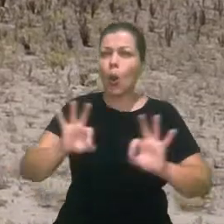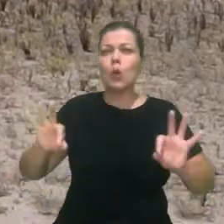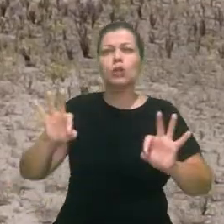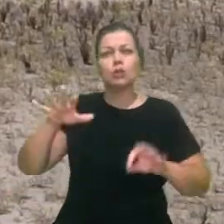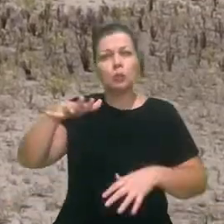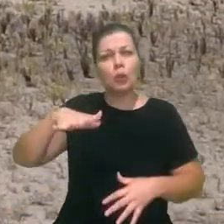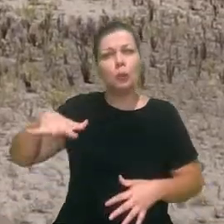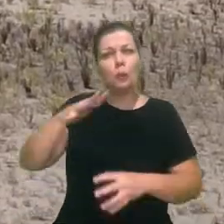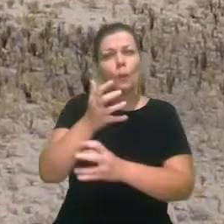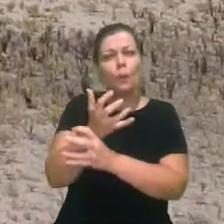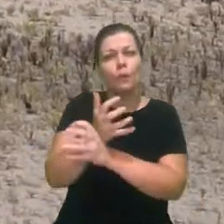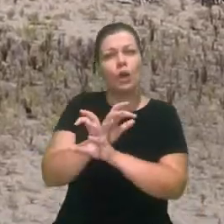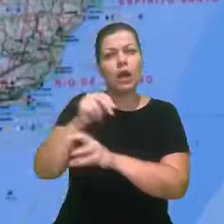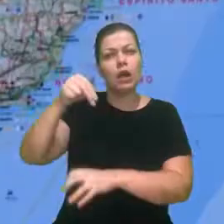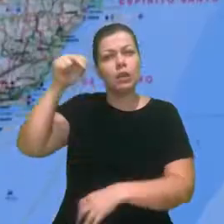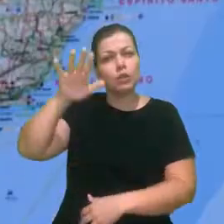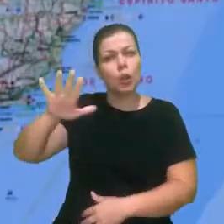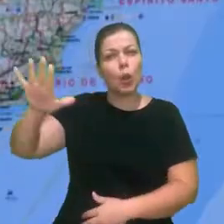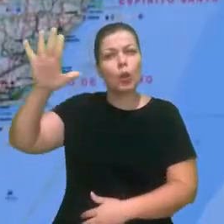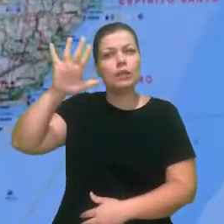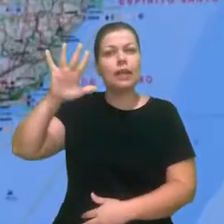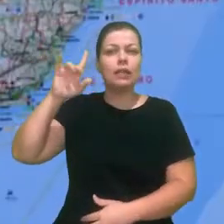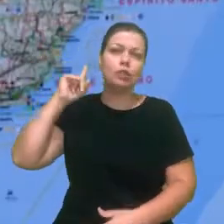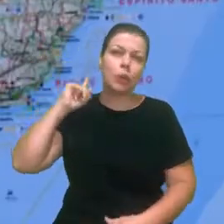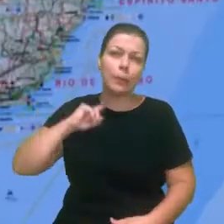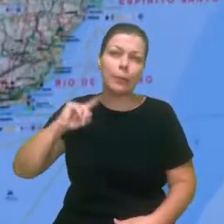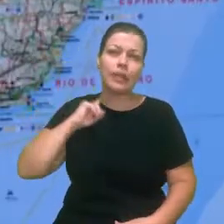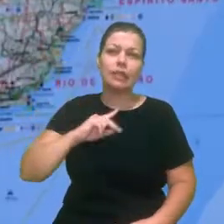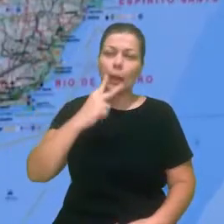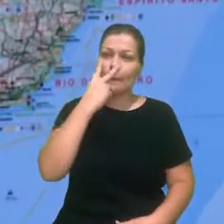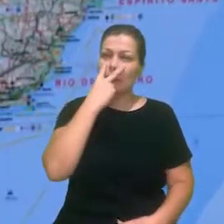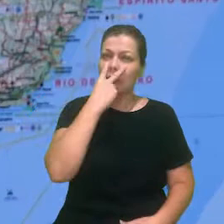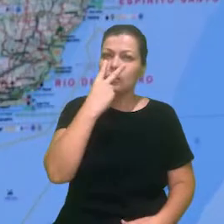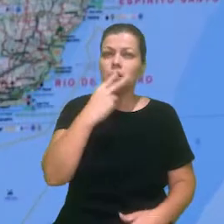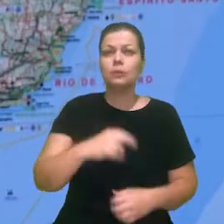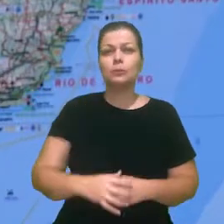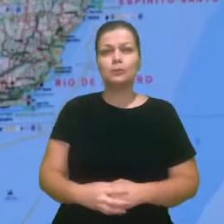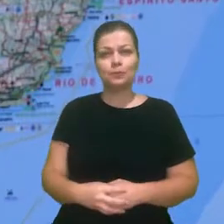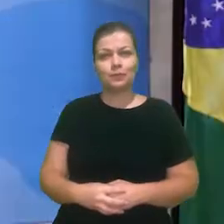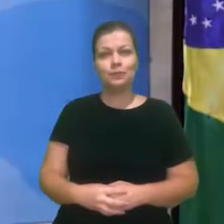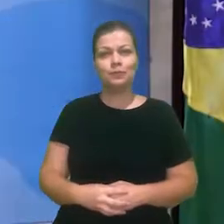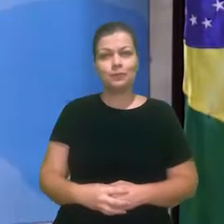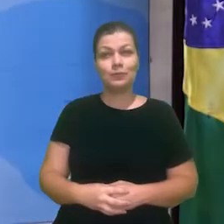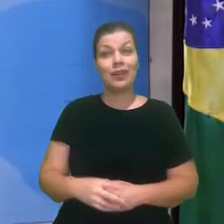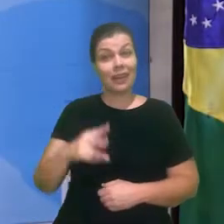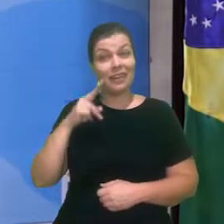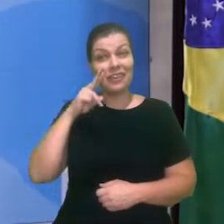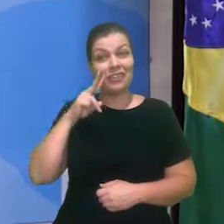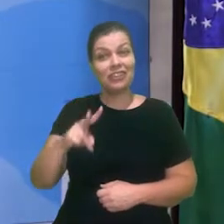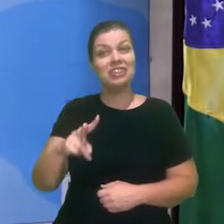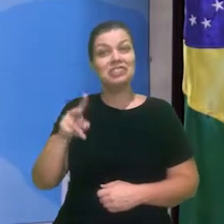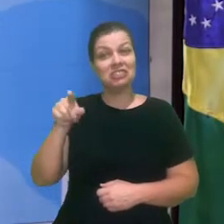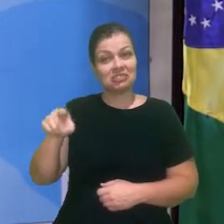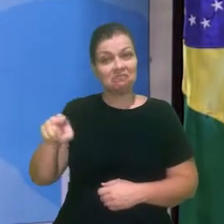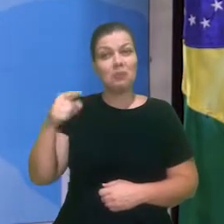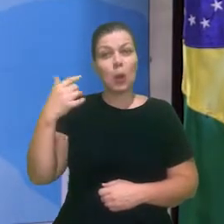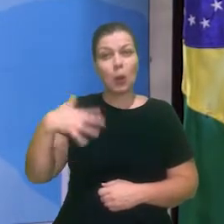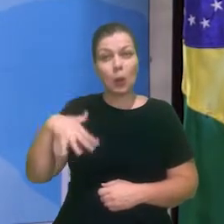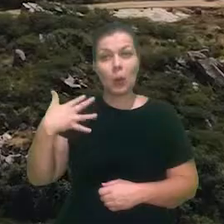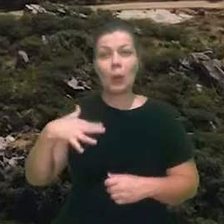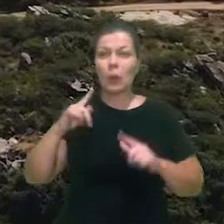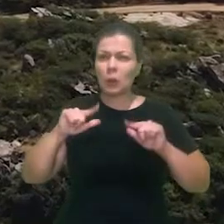no semiárido nordestino e também no norte de Minas Gerais e Espírito Santo. Vejam o tamanho